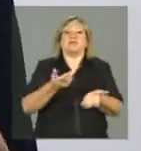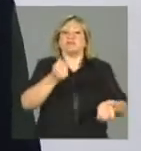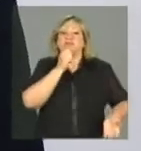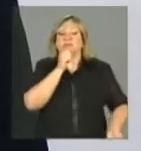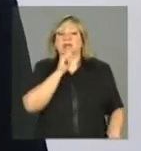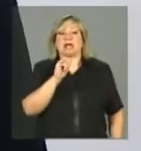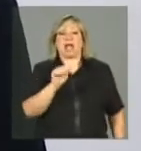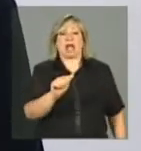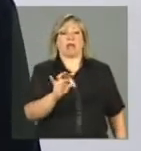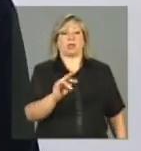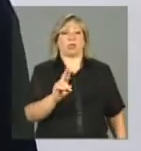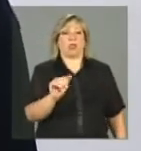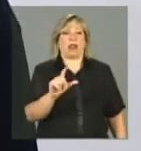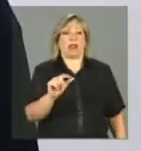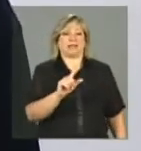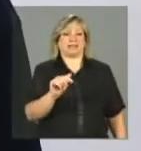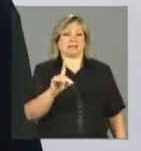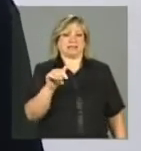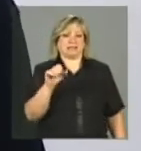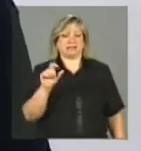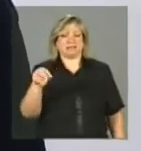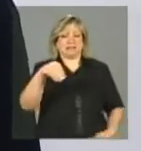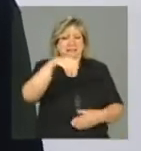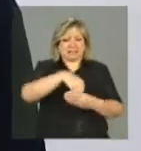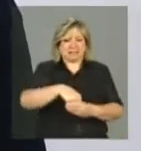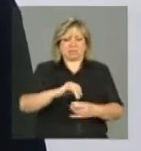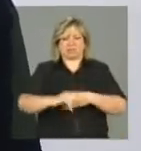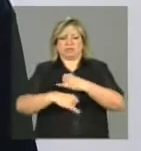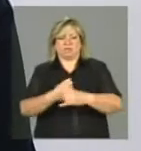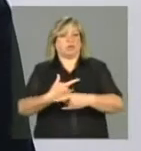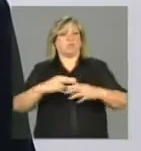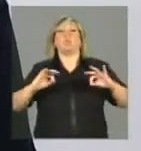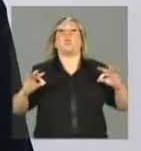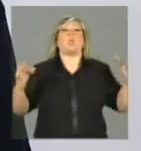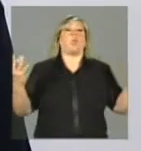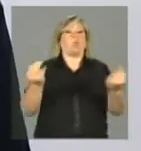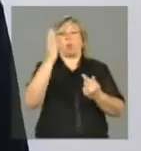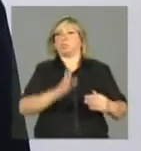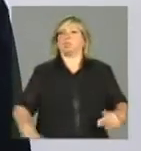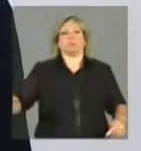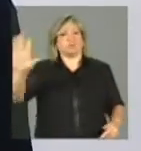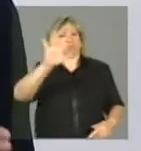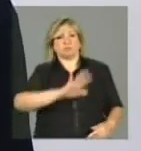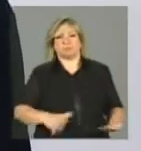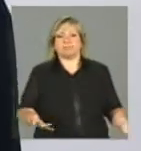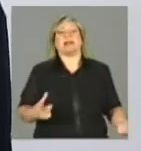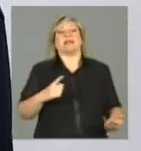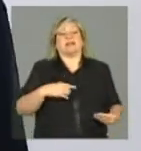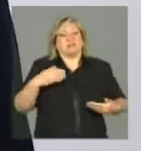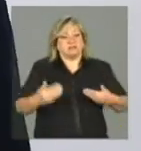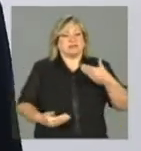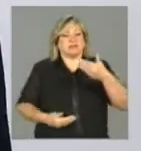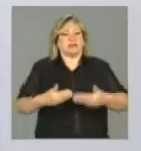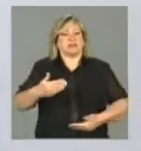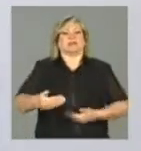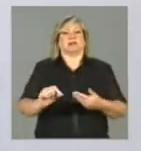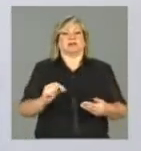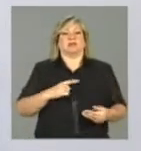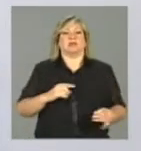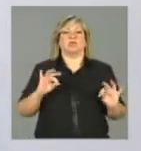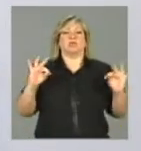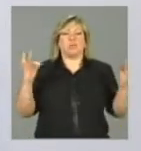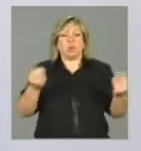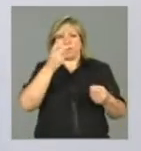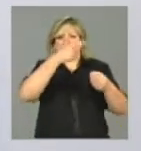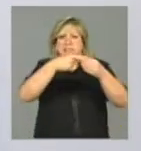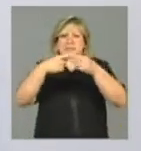sistemas, todos os sistemas nacionais, estamos no processo de transição para que a gente migre todos os